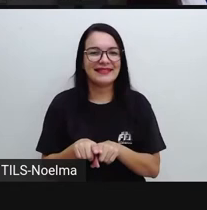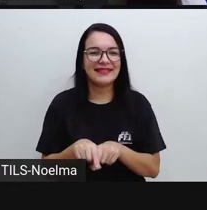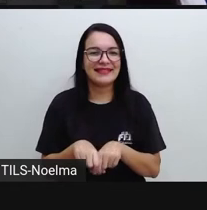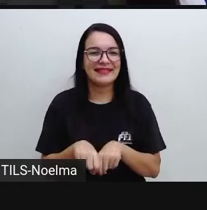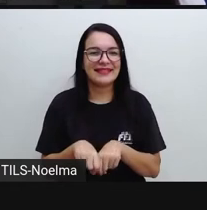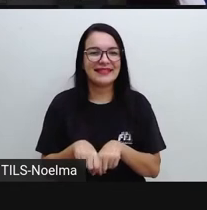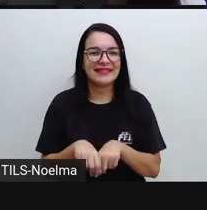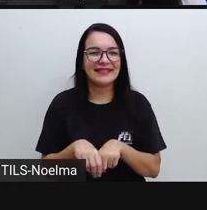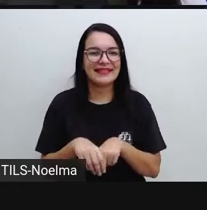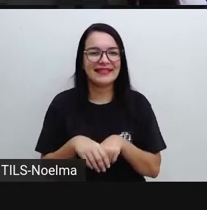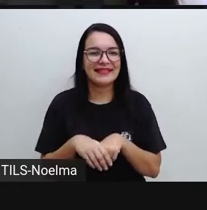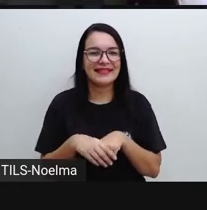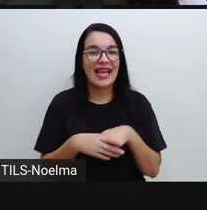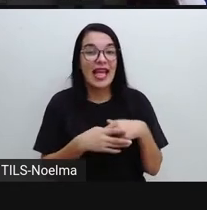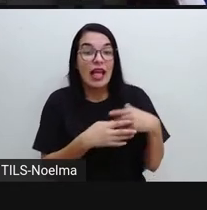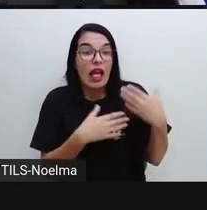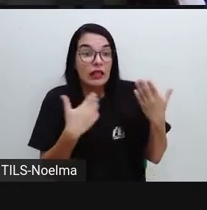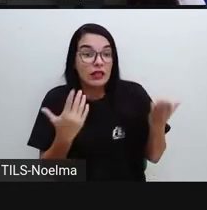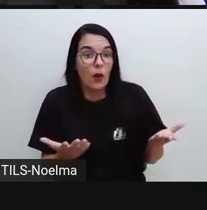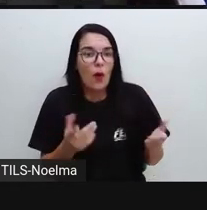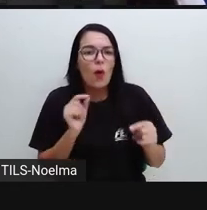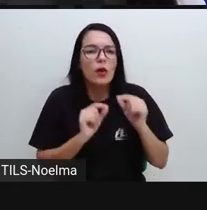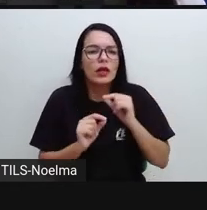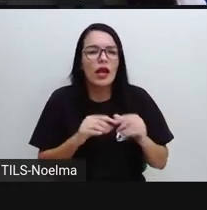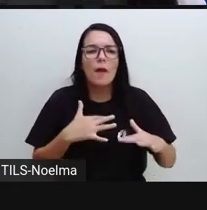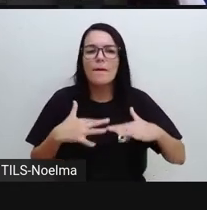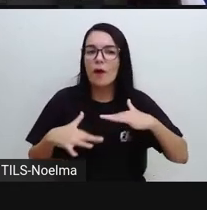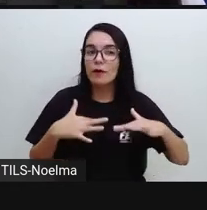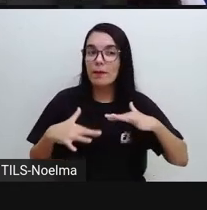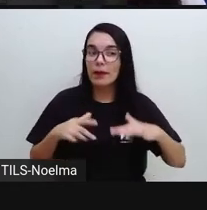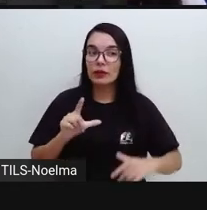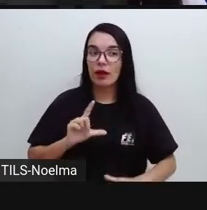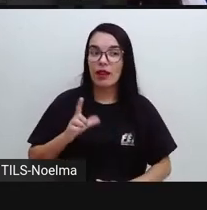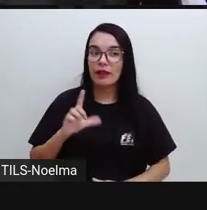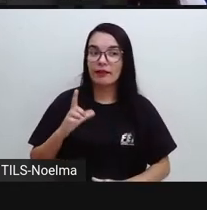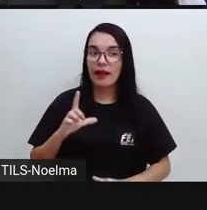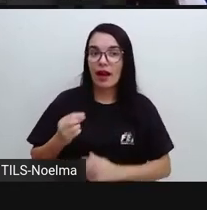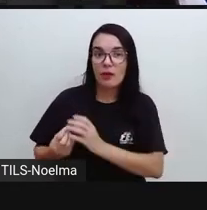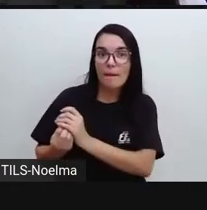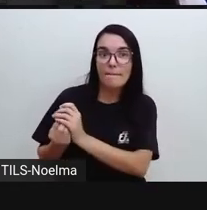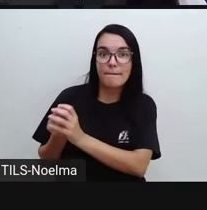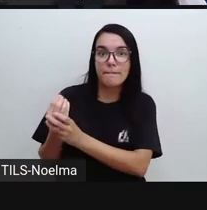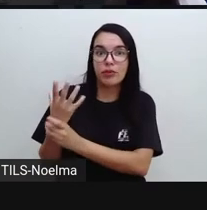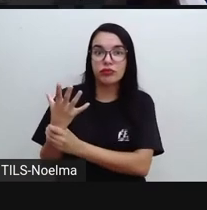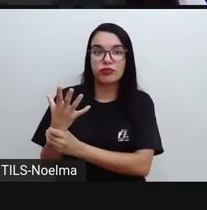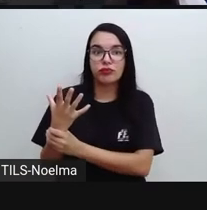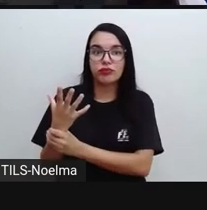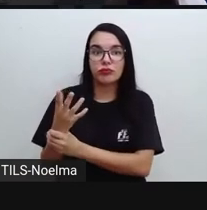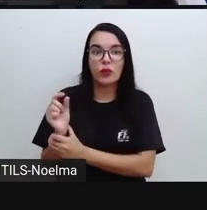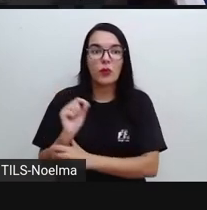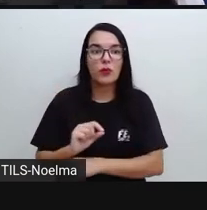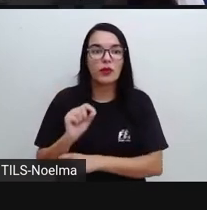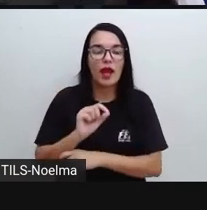E aí? Este movimento literário, ele surgiu após as vanguardas europeias que revolucionaram